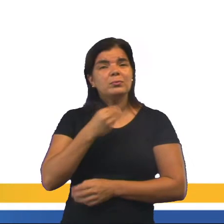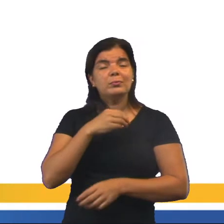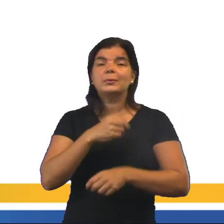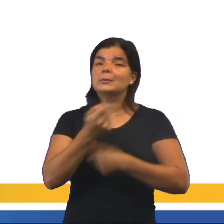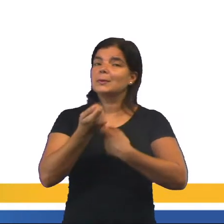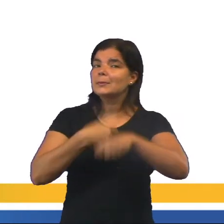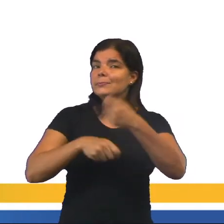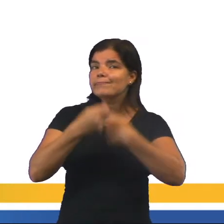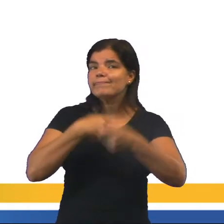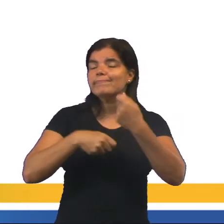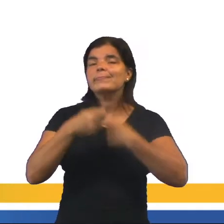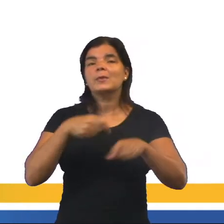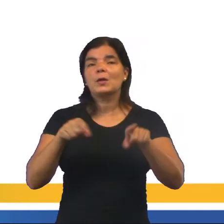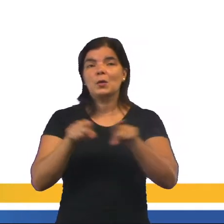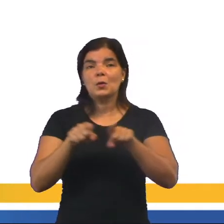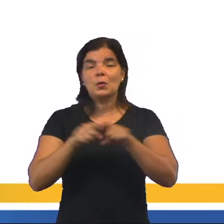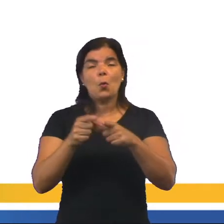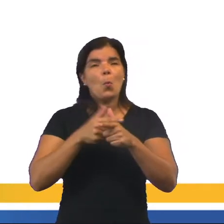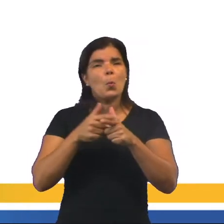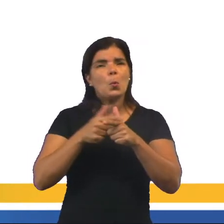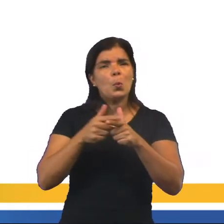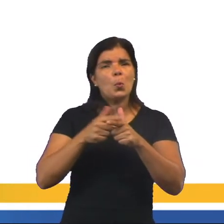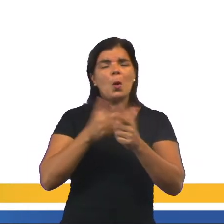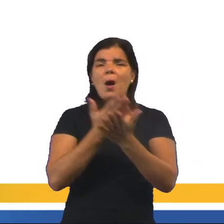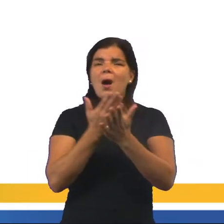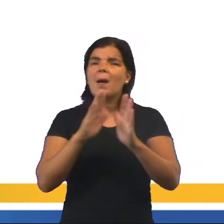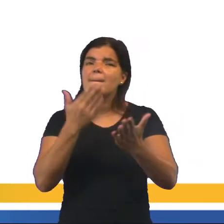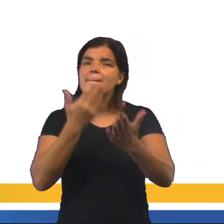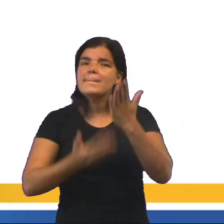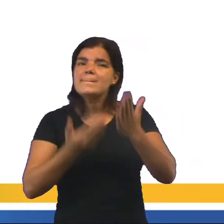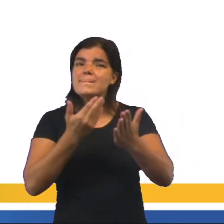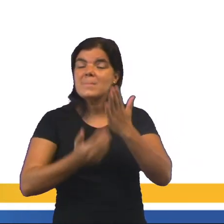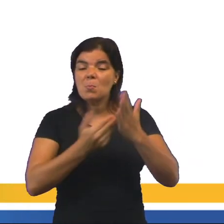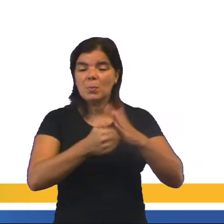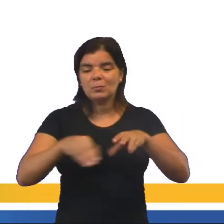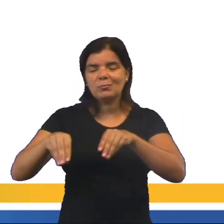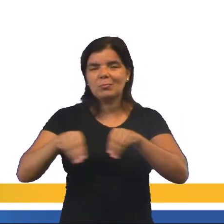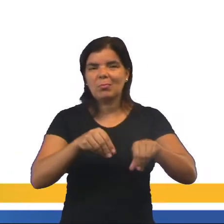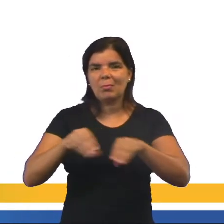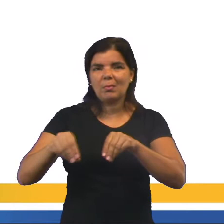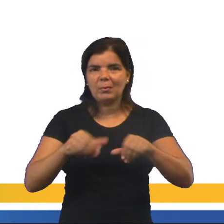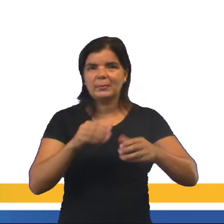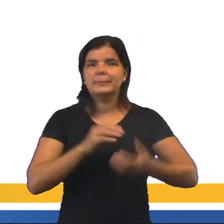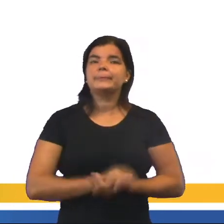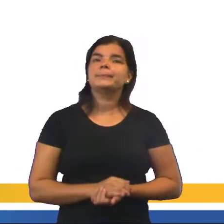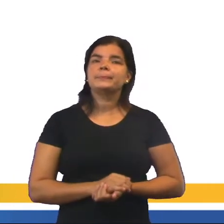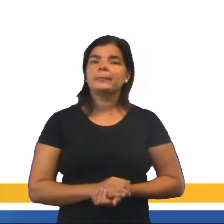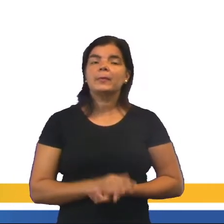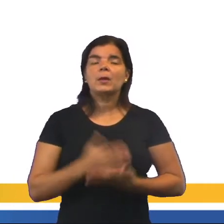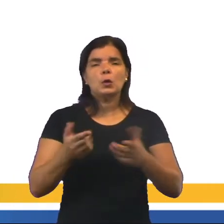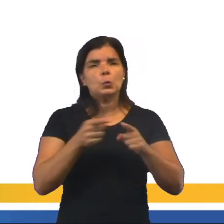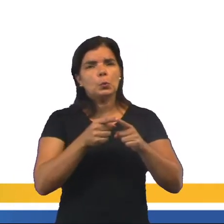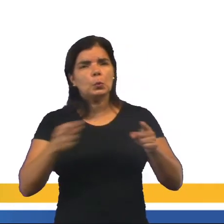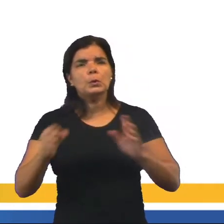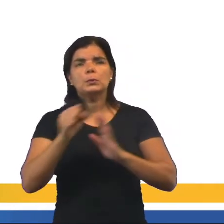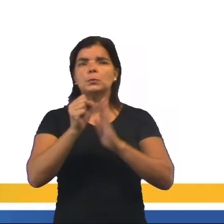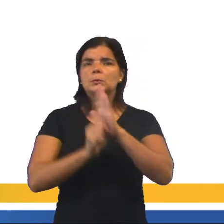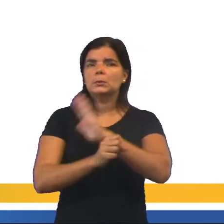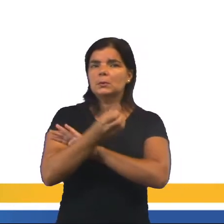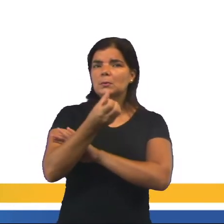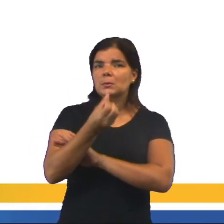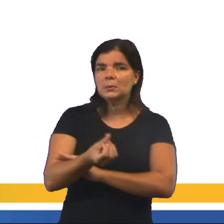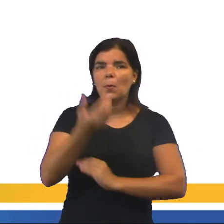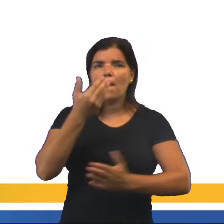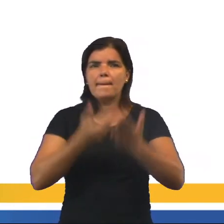Bizantino. Como consequência, ele acabou perdendo muitos territórios. E durante o século VI,